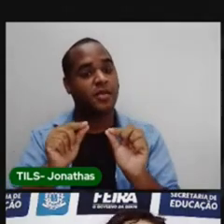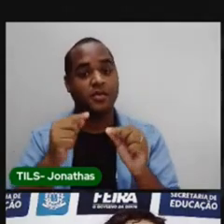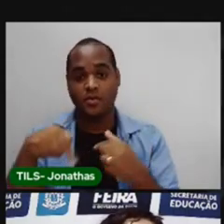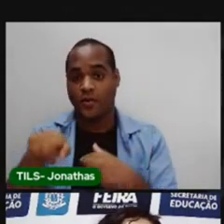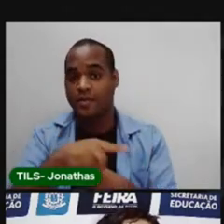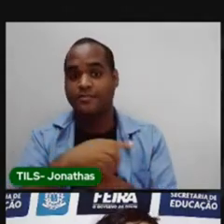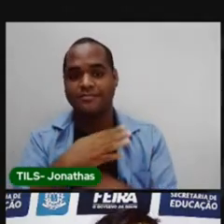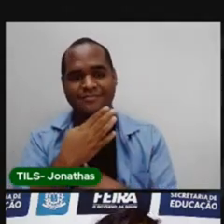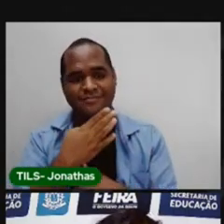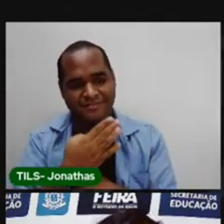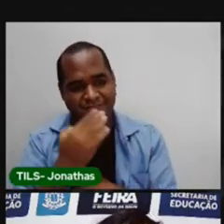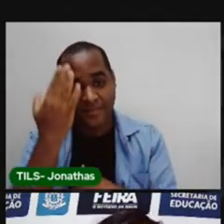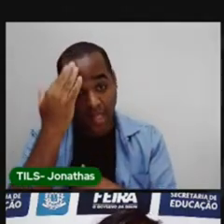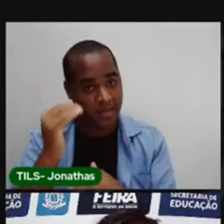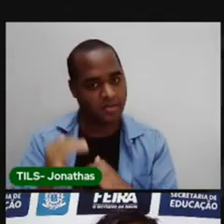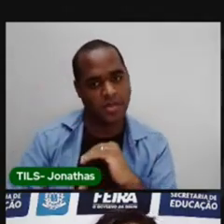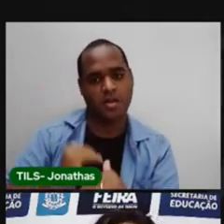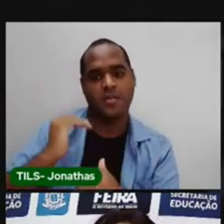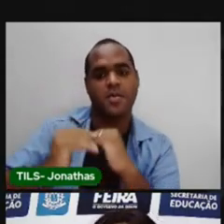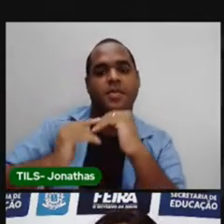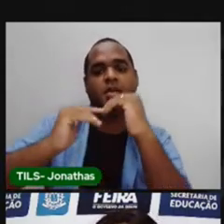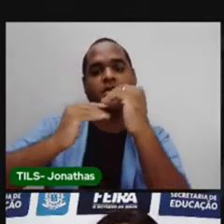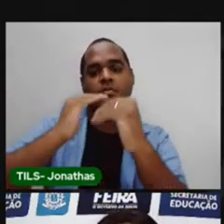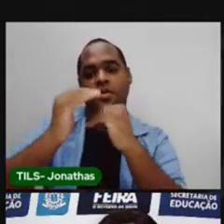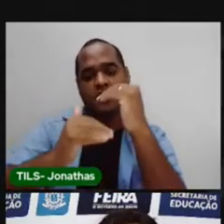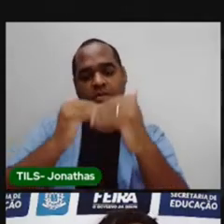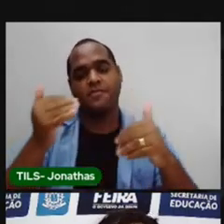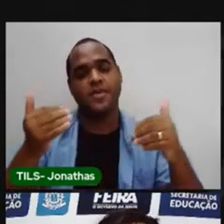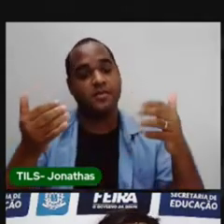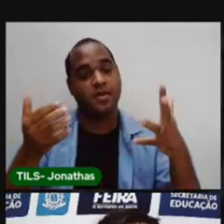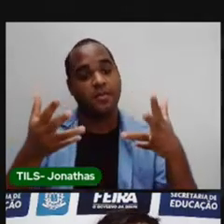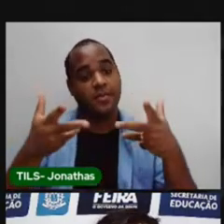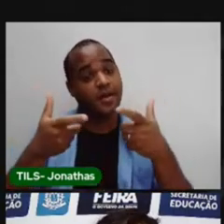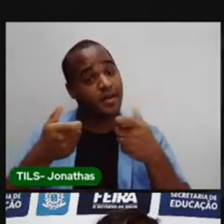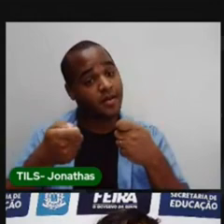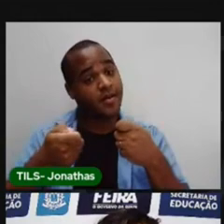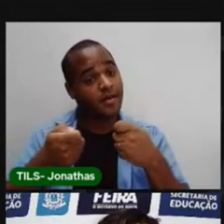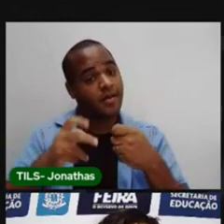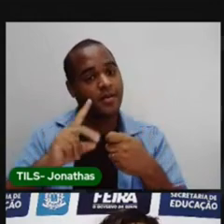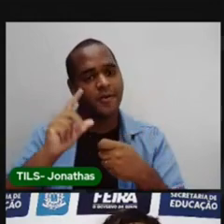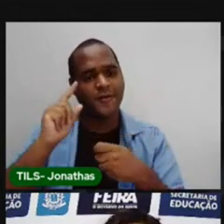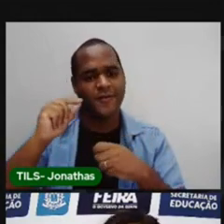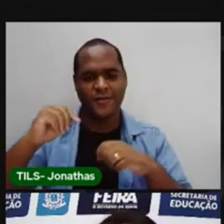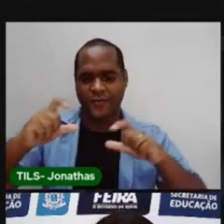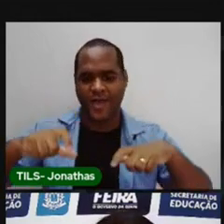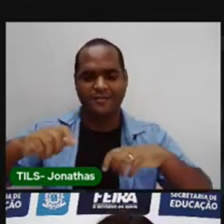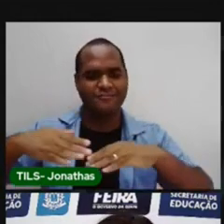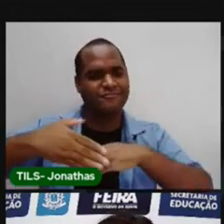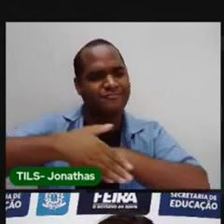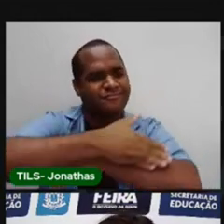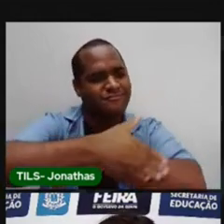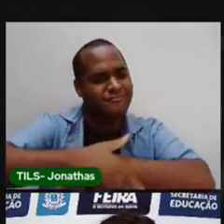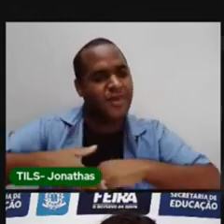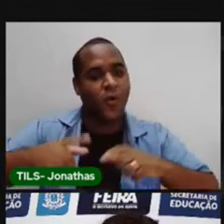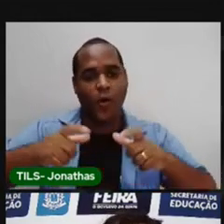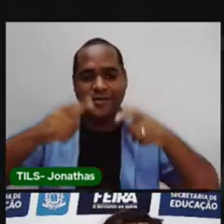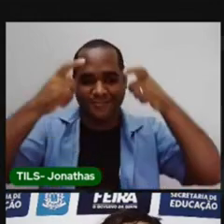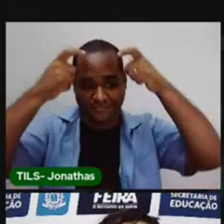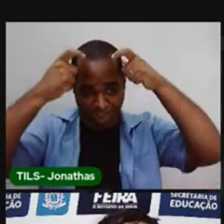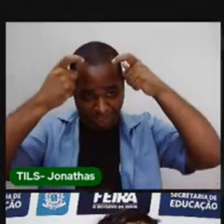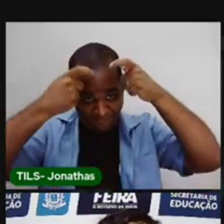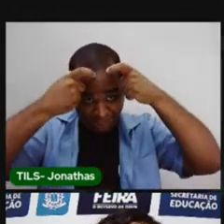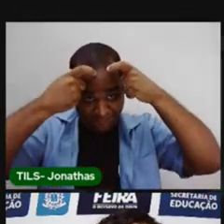cidade também evoluiu. A nossa cidade começou numa estrada e hoje é a nossa princesa do Saitan.